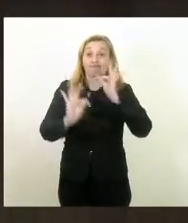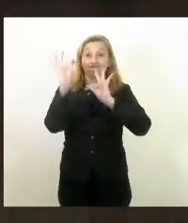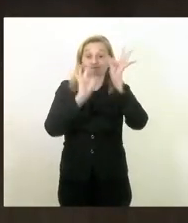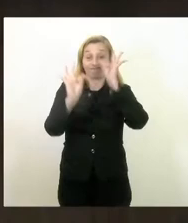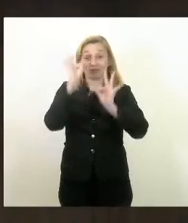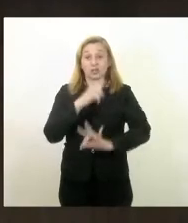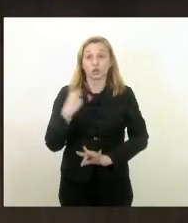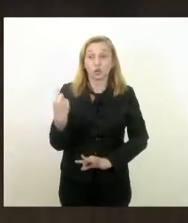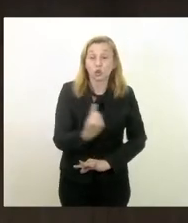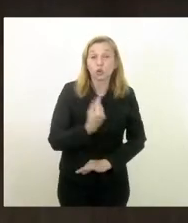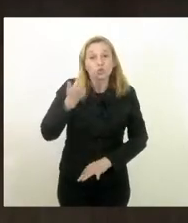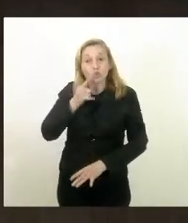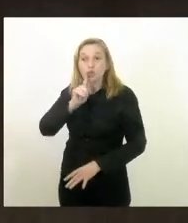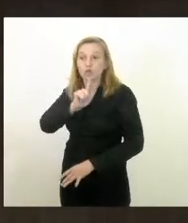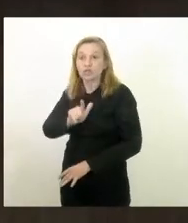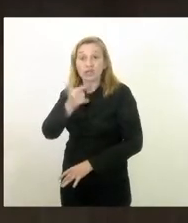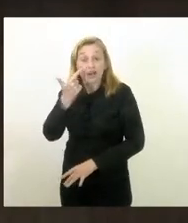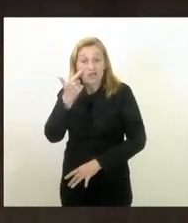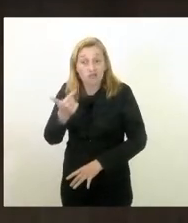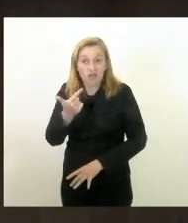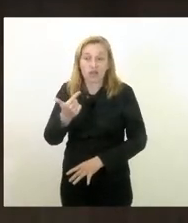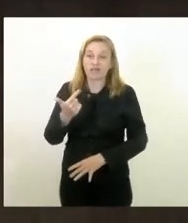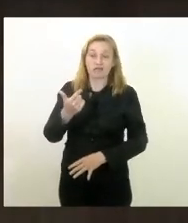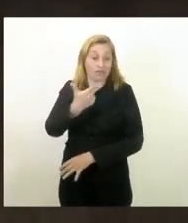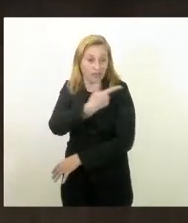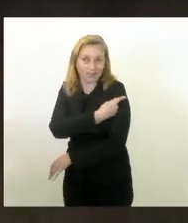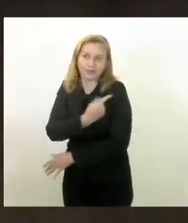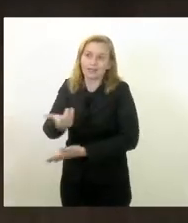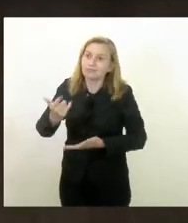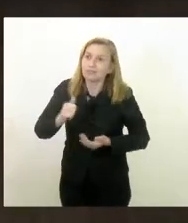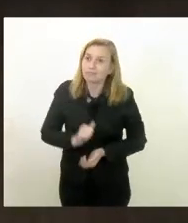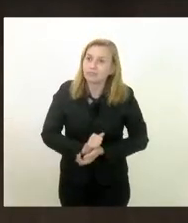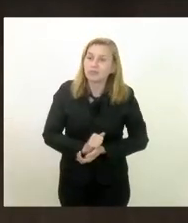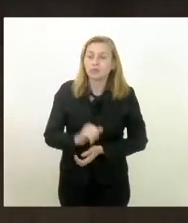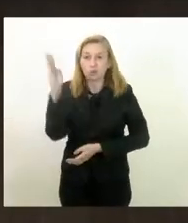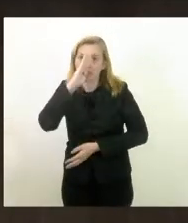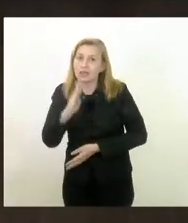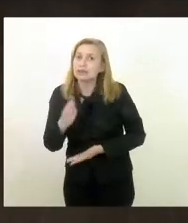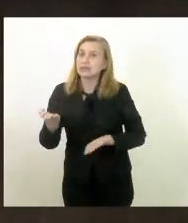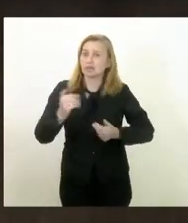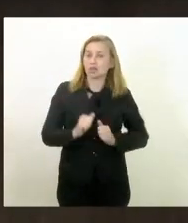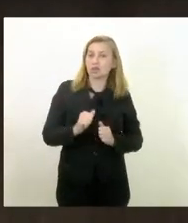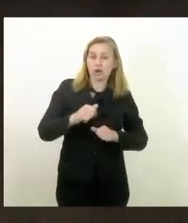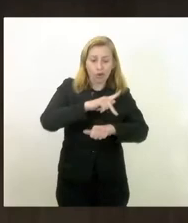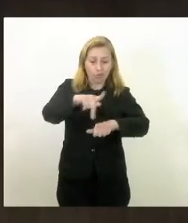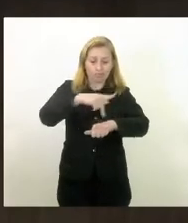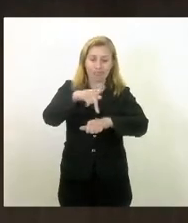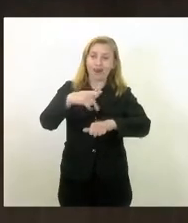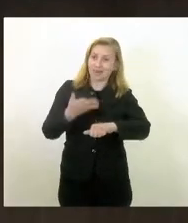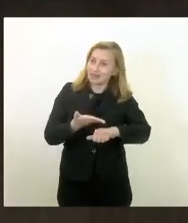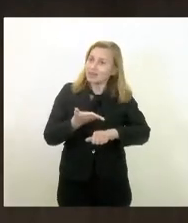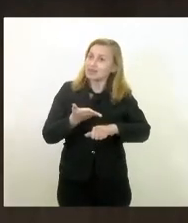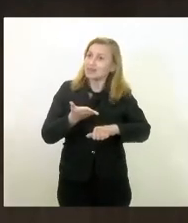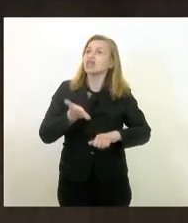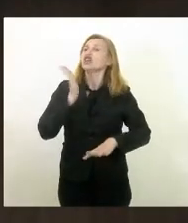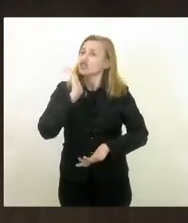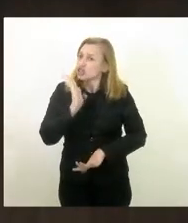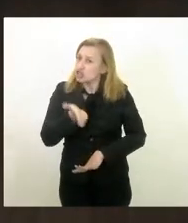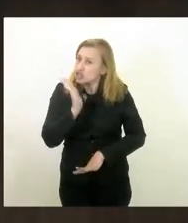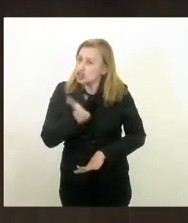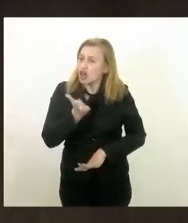consegue prever que é a vacina o Brasil um país que já foi